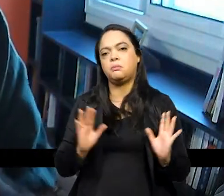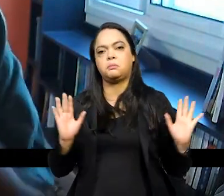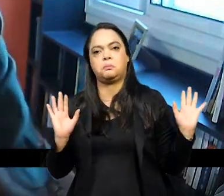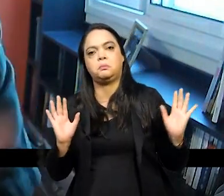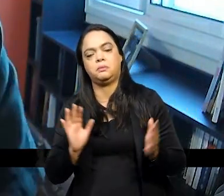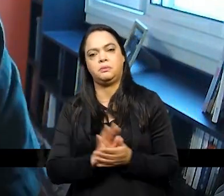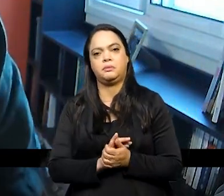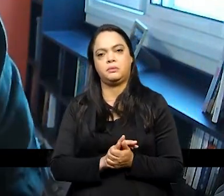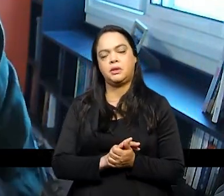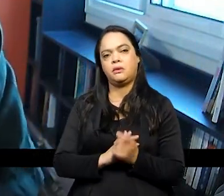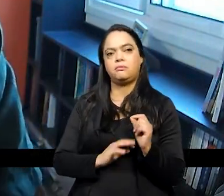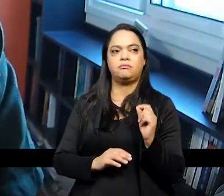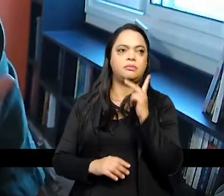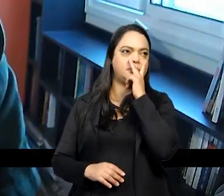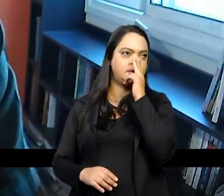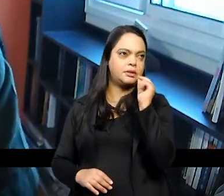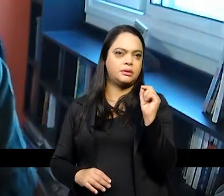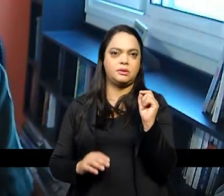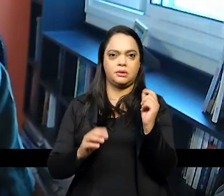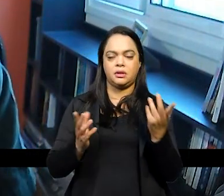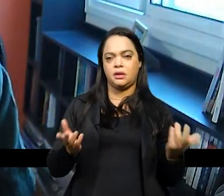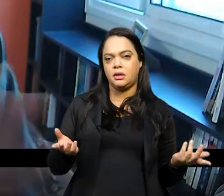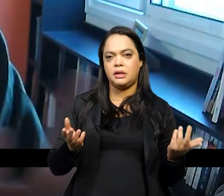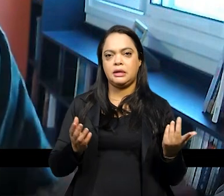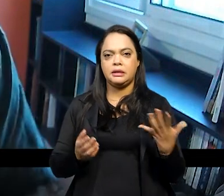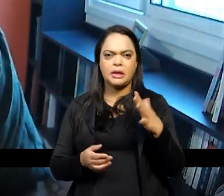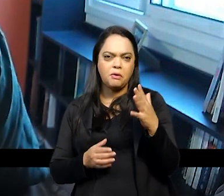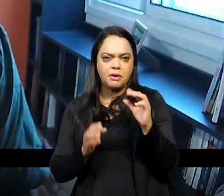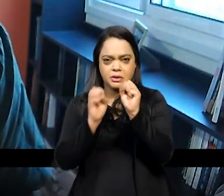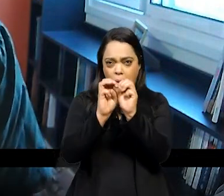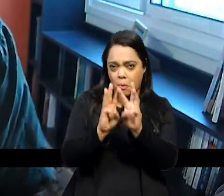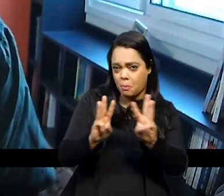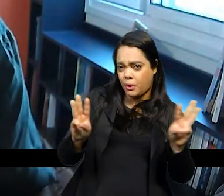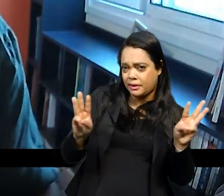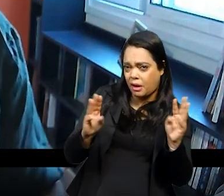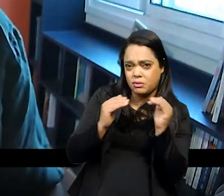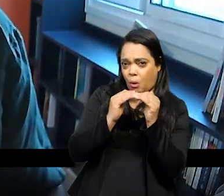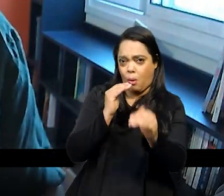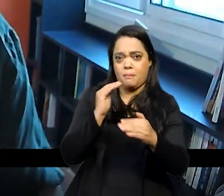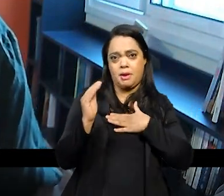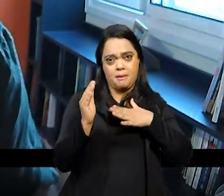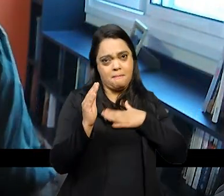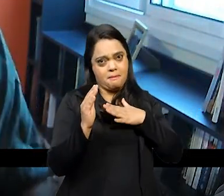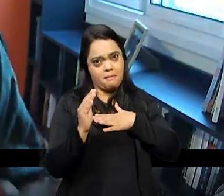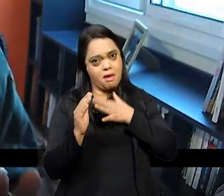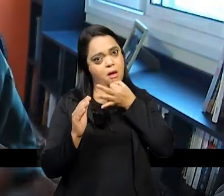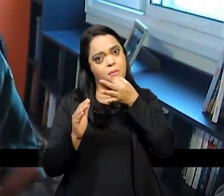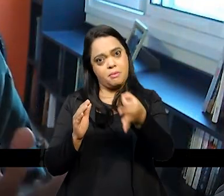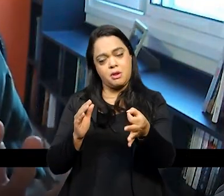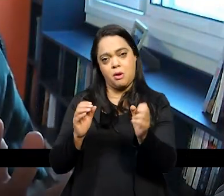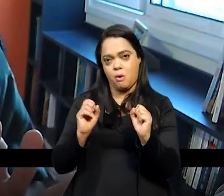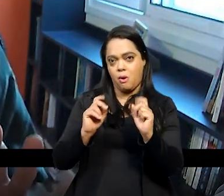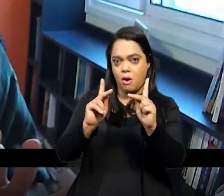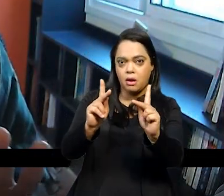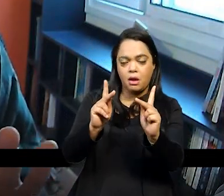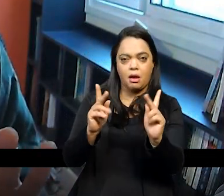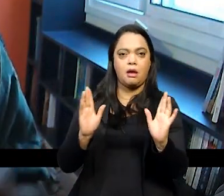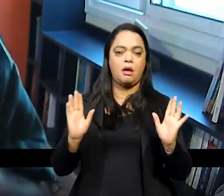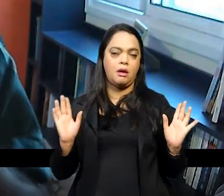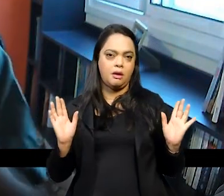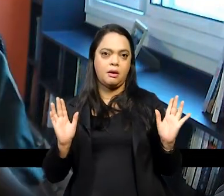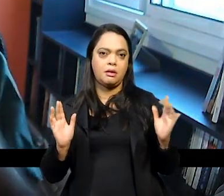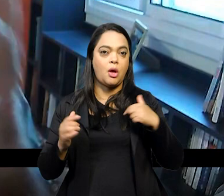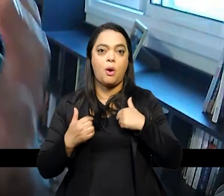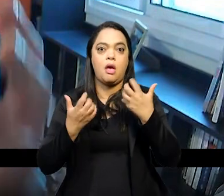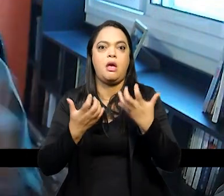da existência do portal verifiquem que não são os melhores caminhos tal então eu não gostaria de maneira alguma de adotar um